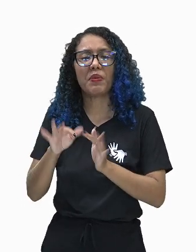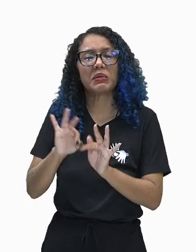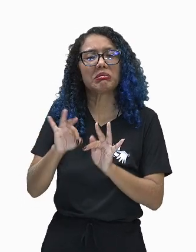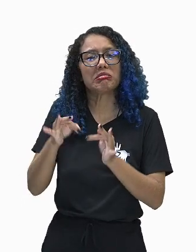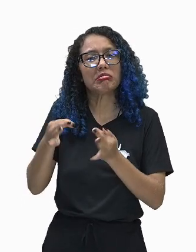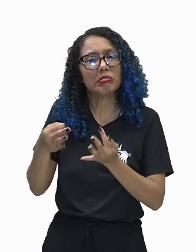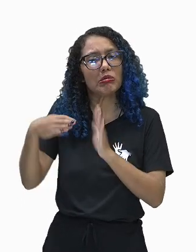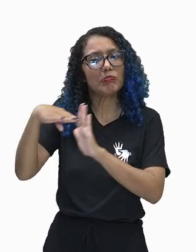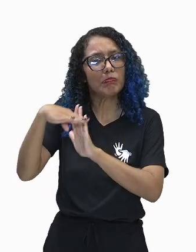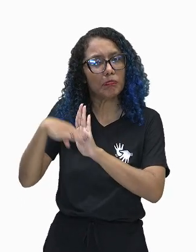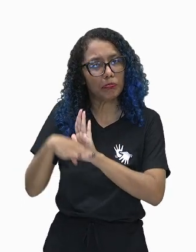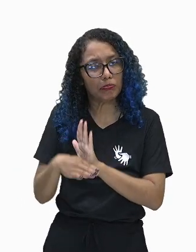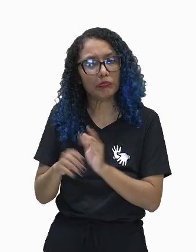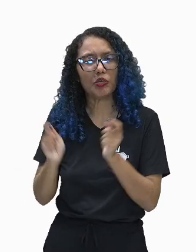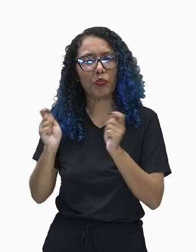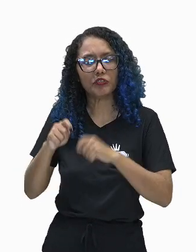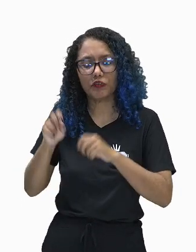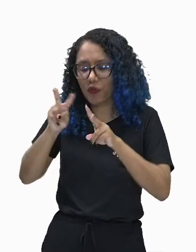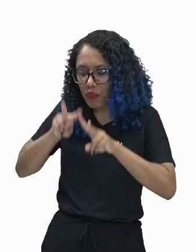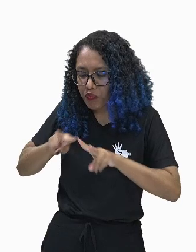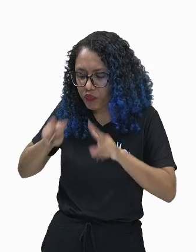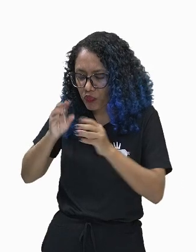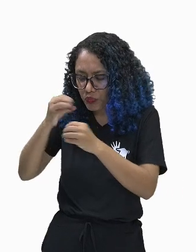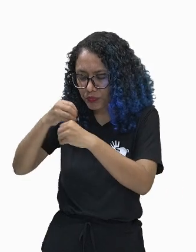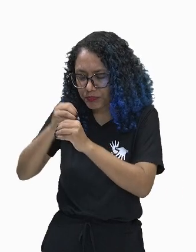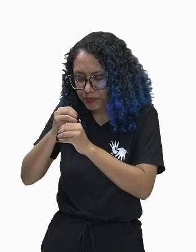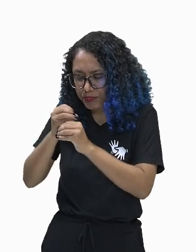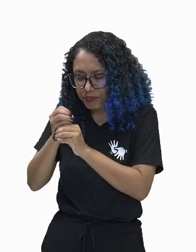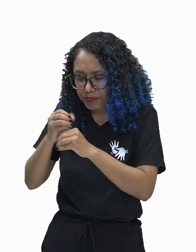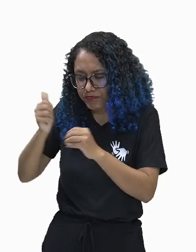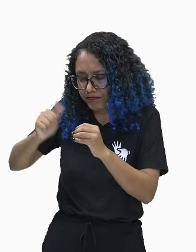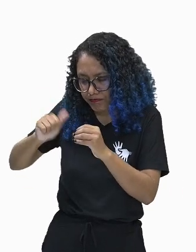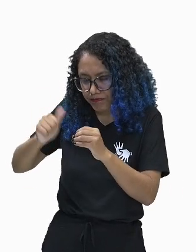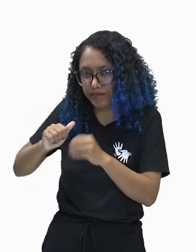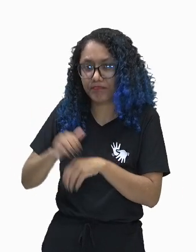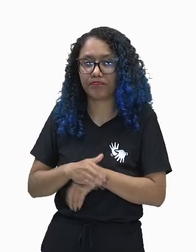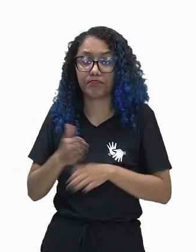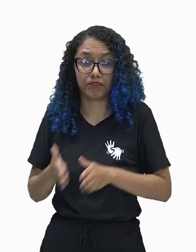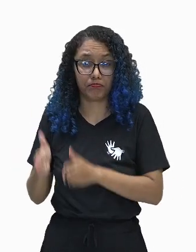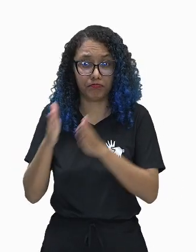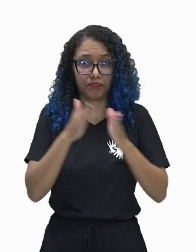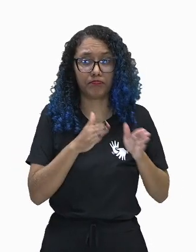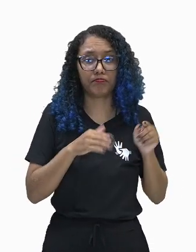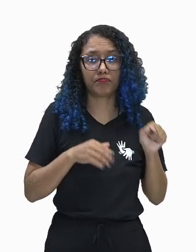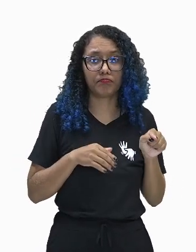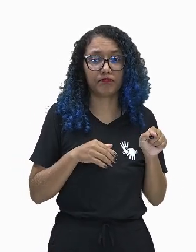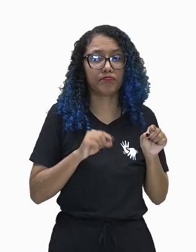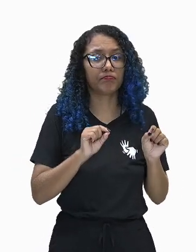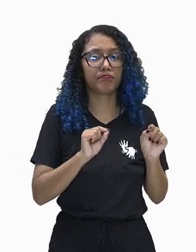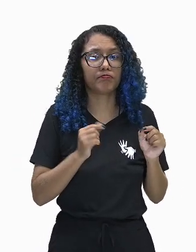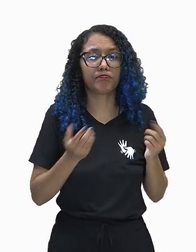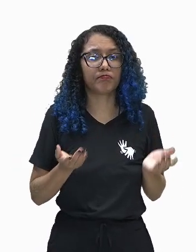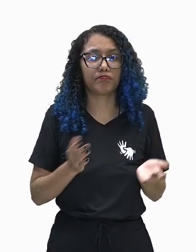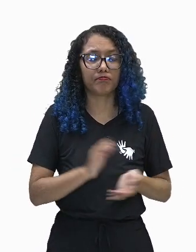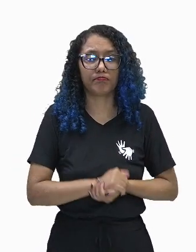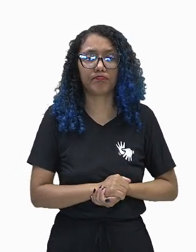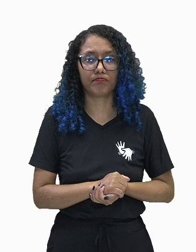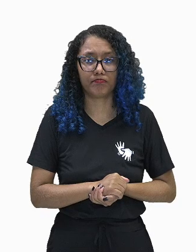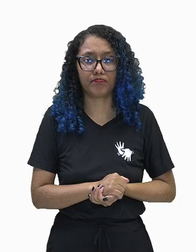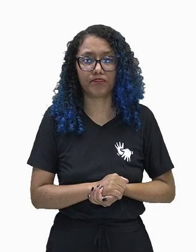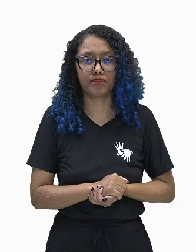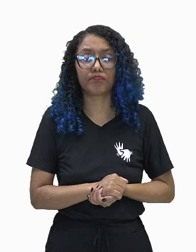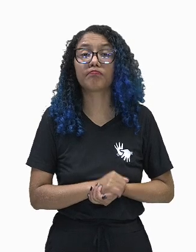são mais simples para se visualizar. E o microscópio eletrônico, nós temos aí protocolos de preparação de